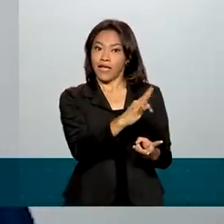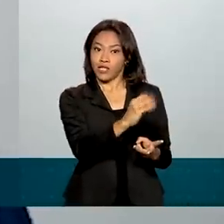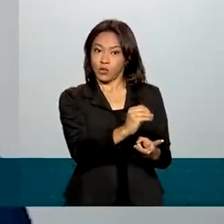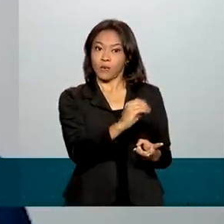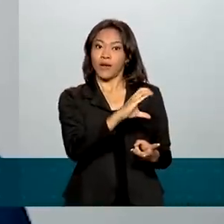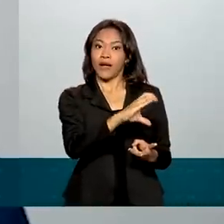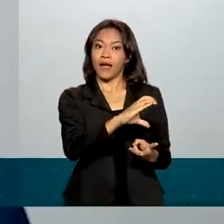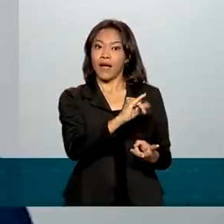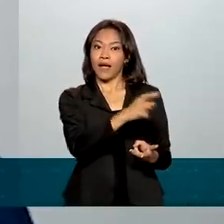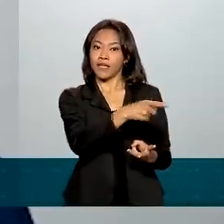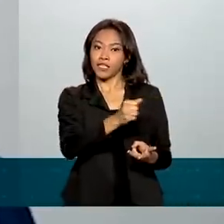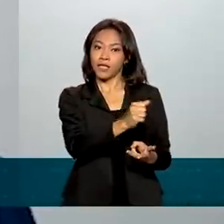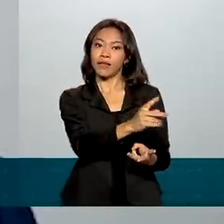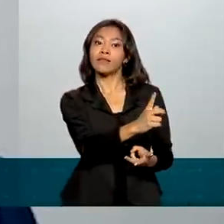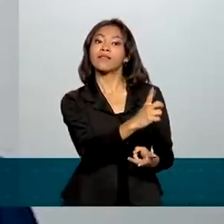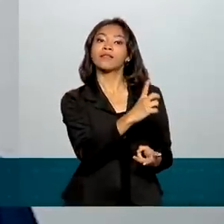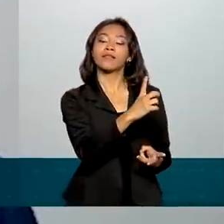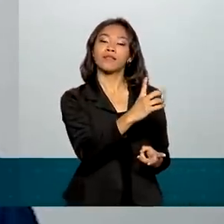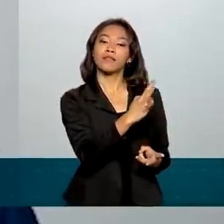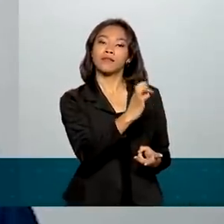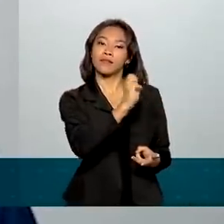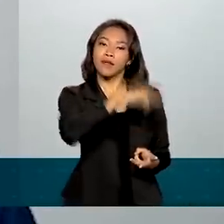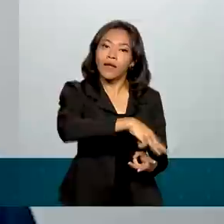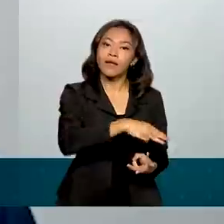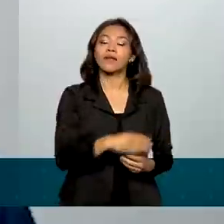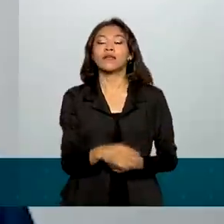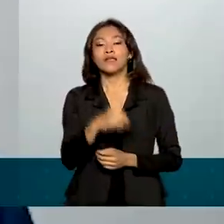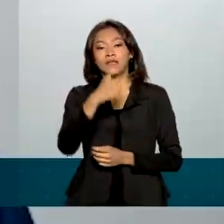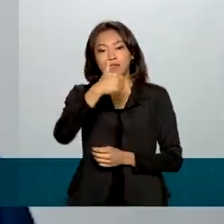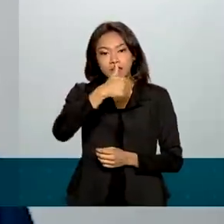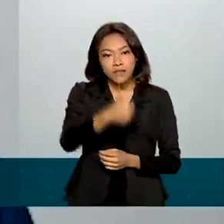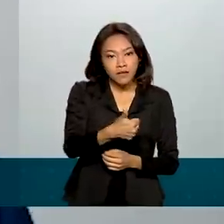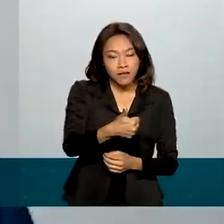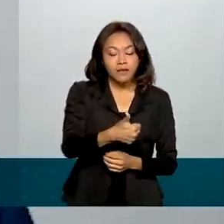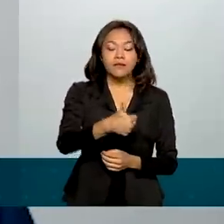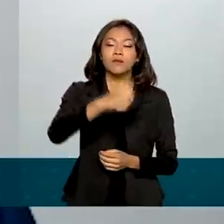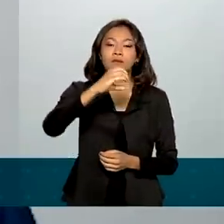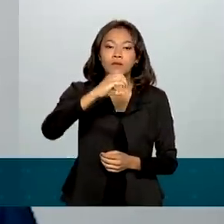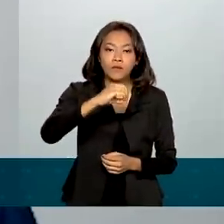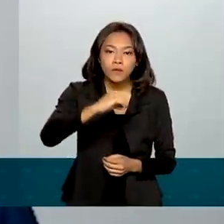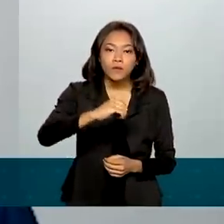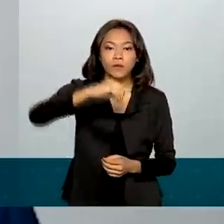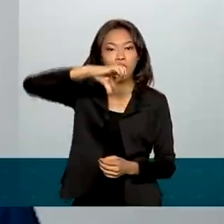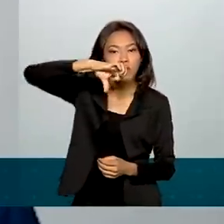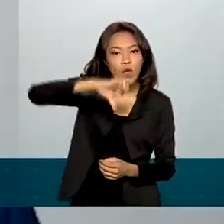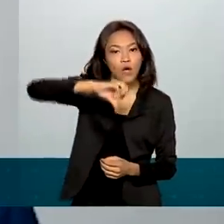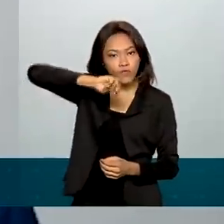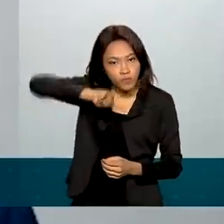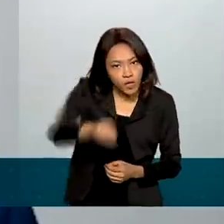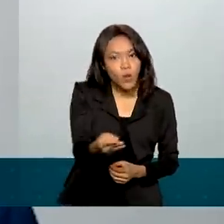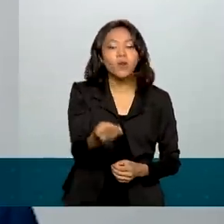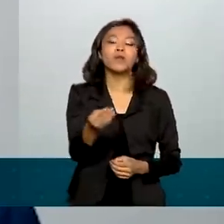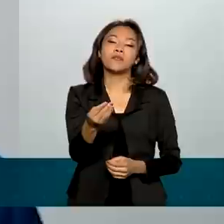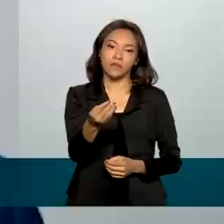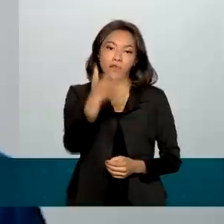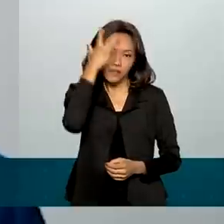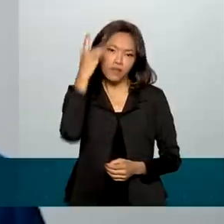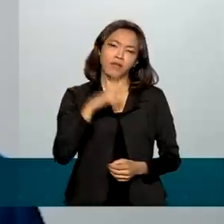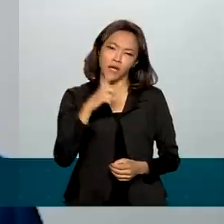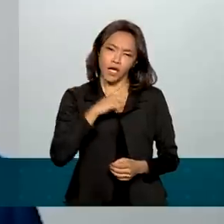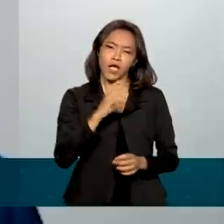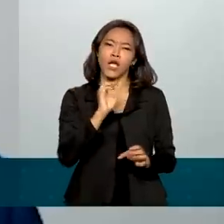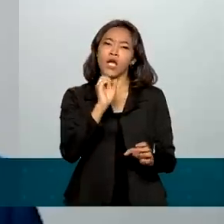diferença. 109 milhões de brasileiros têm uma conta corrente digital gratuita.